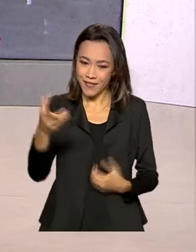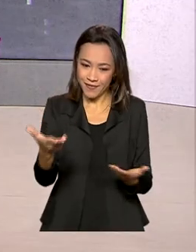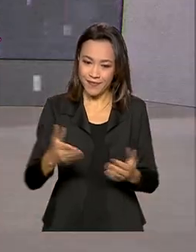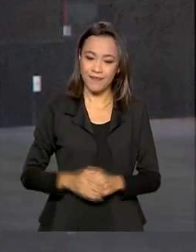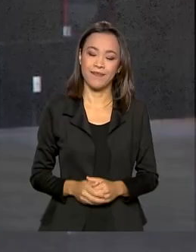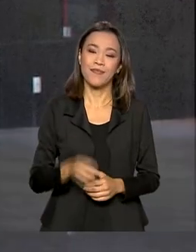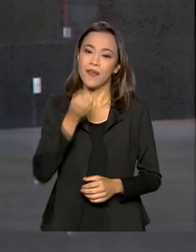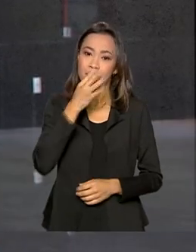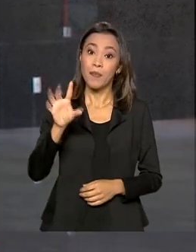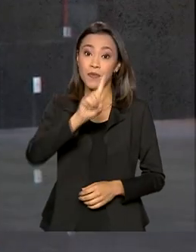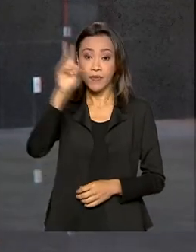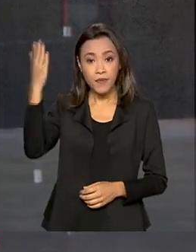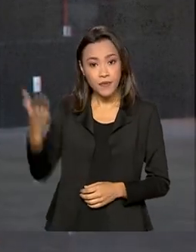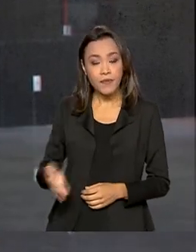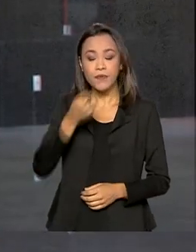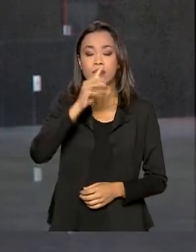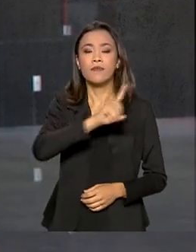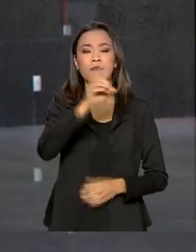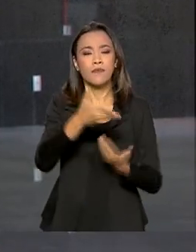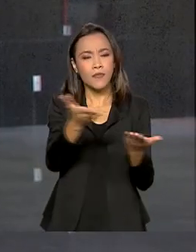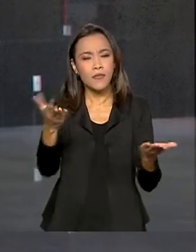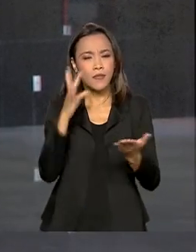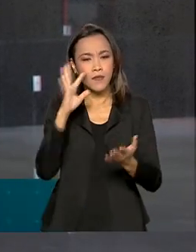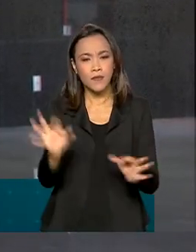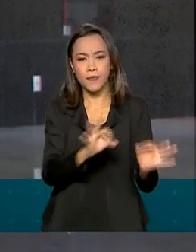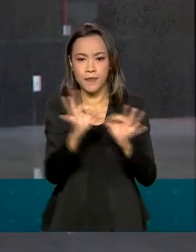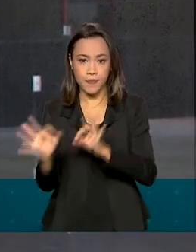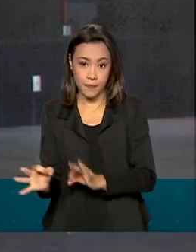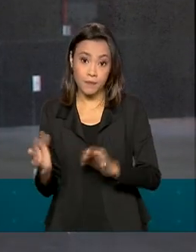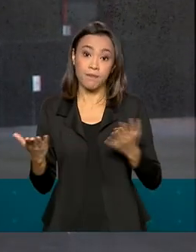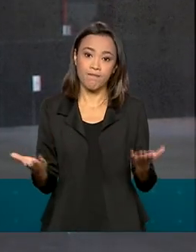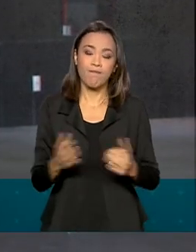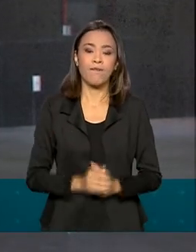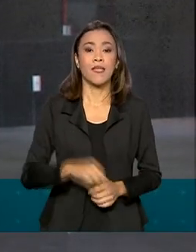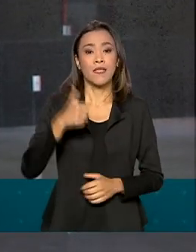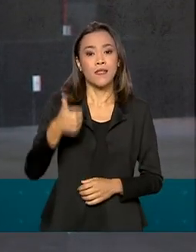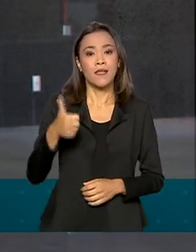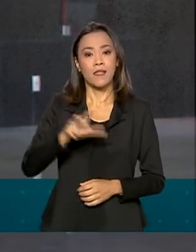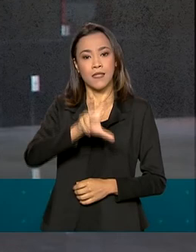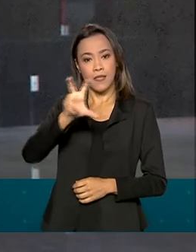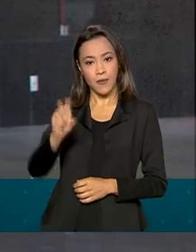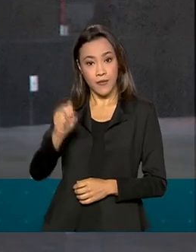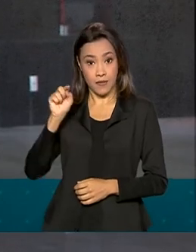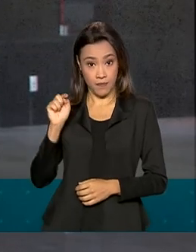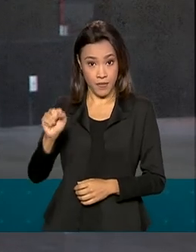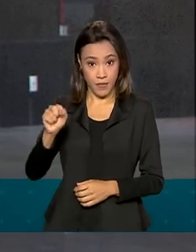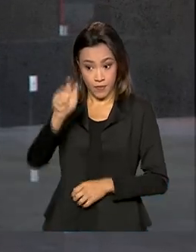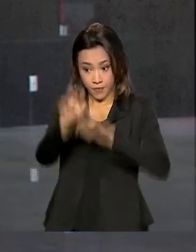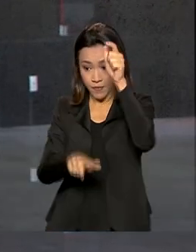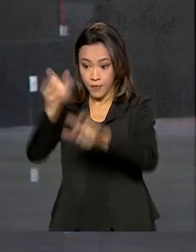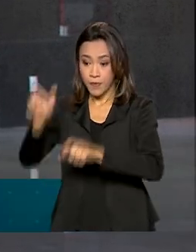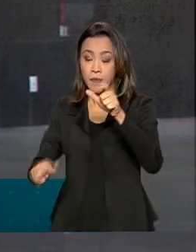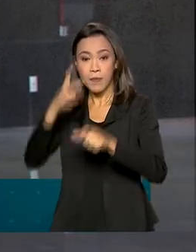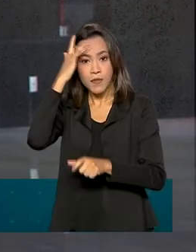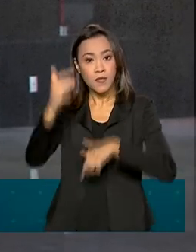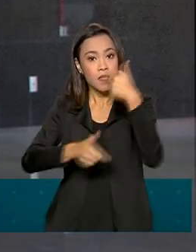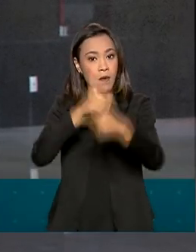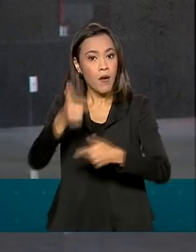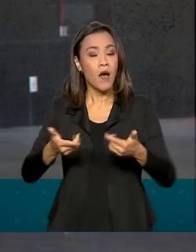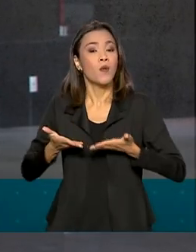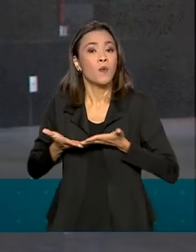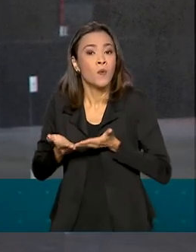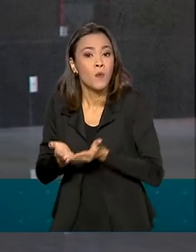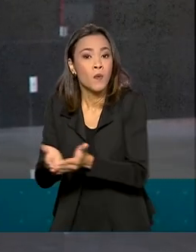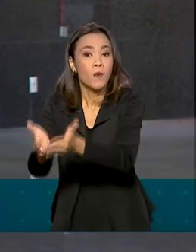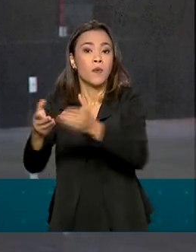Dani. Bom dia para você e bom dia para todos que nos acompanham. Olha, são cerca de 150 mil trabalhadores dos portos e dos aeroportos que vão